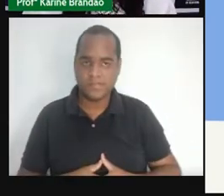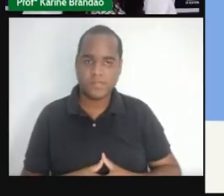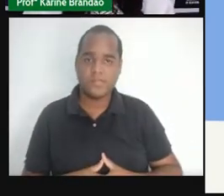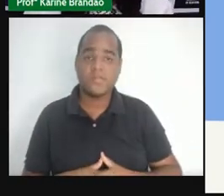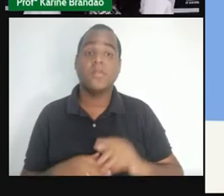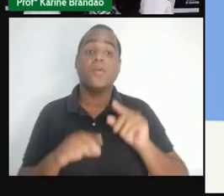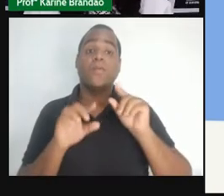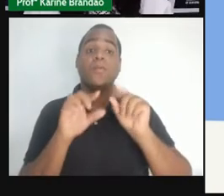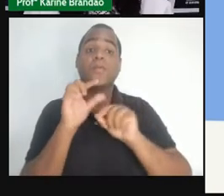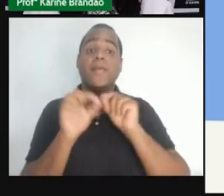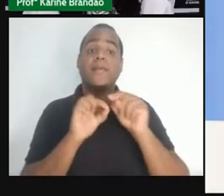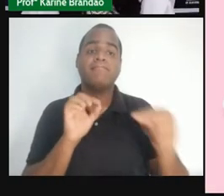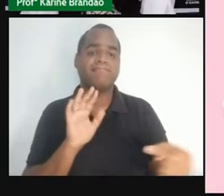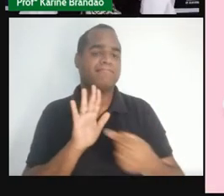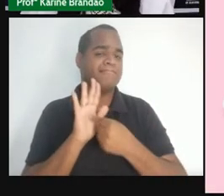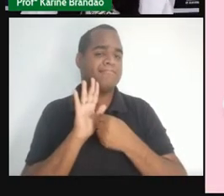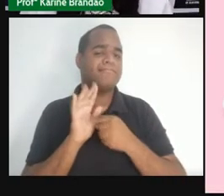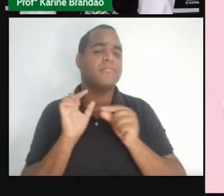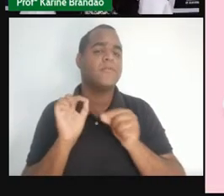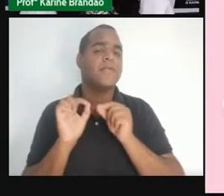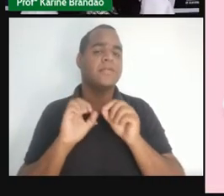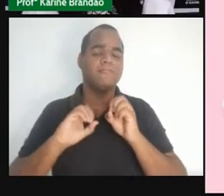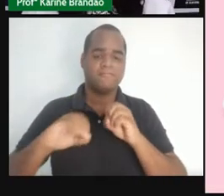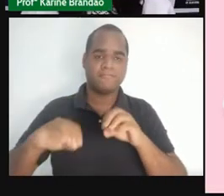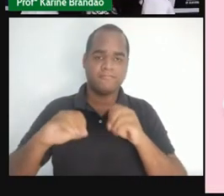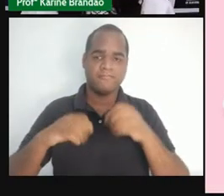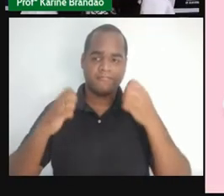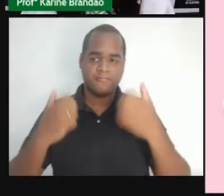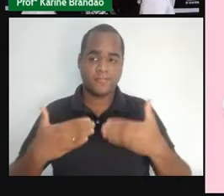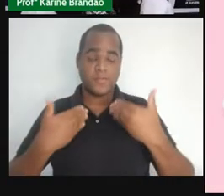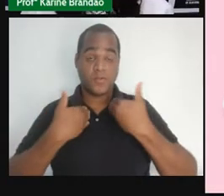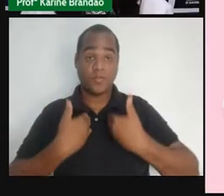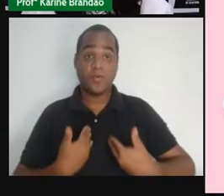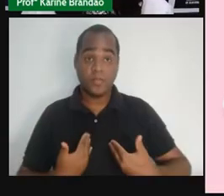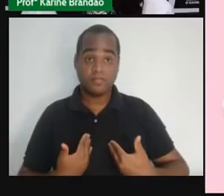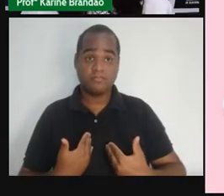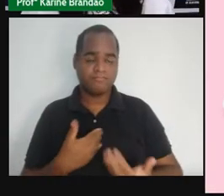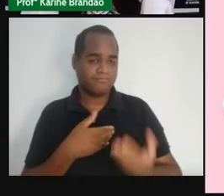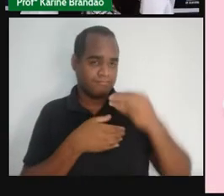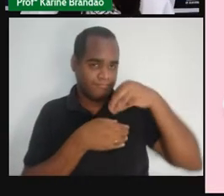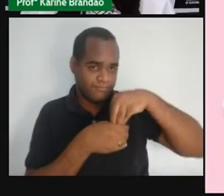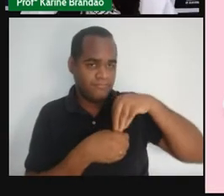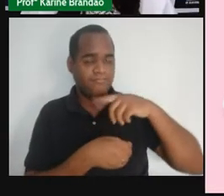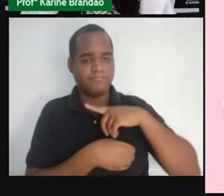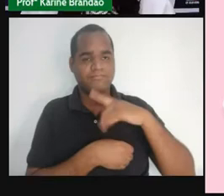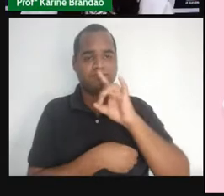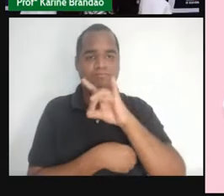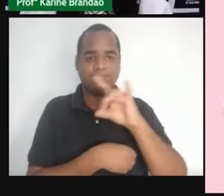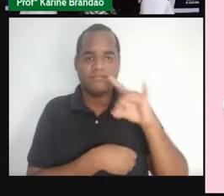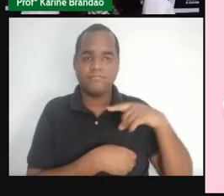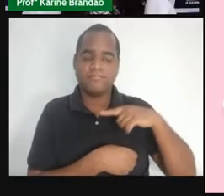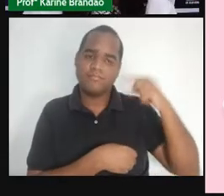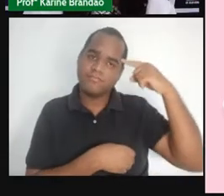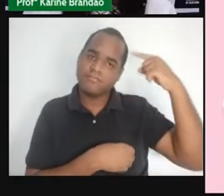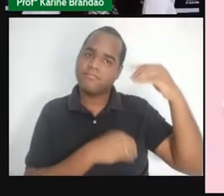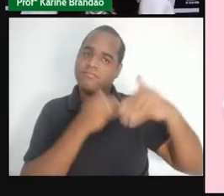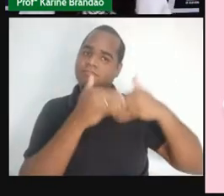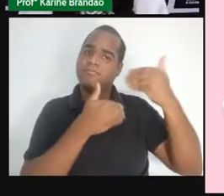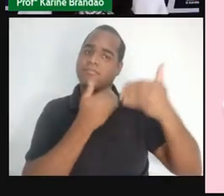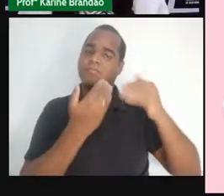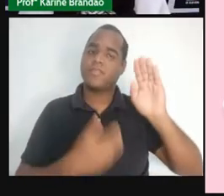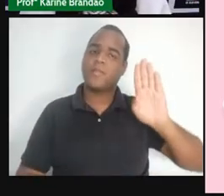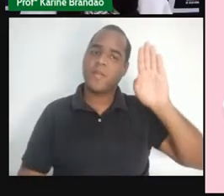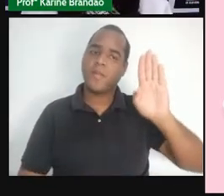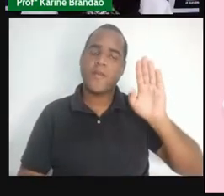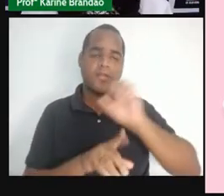objetivos da nossa aula, né? Compreender o corpo como espaço individual, que é resultado de uma construção biológica,